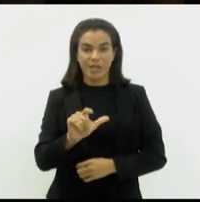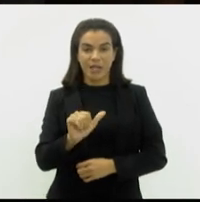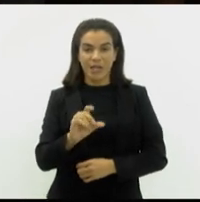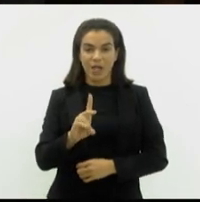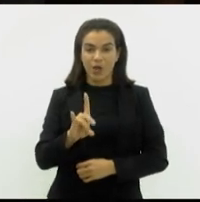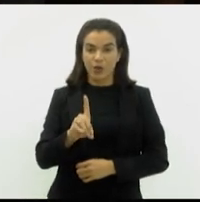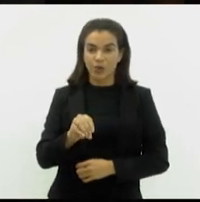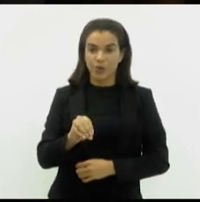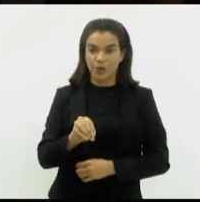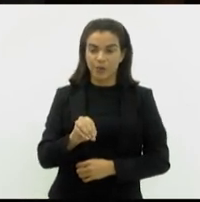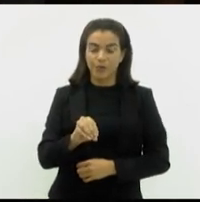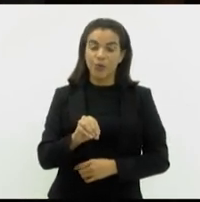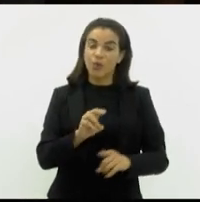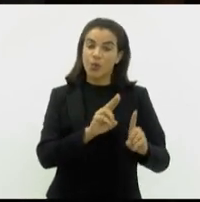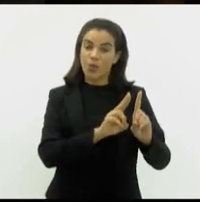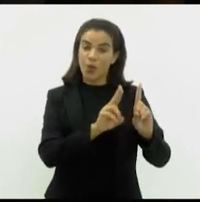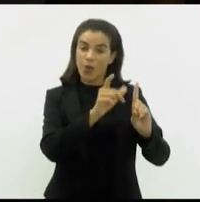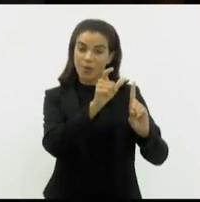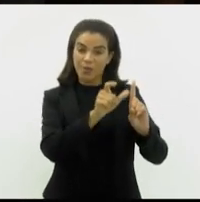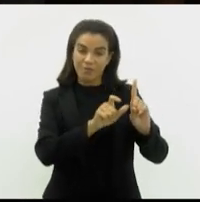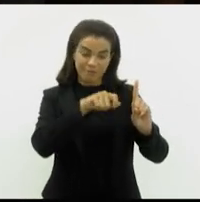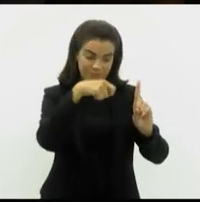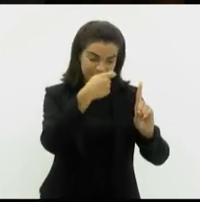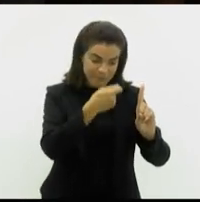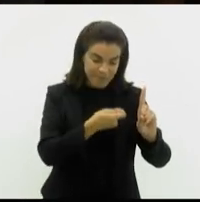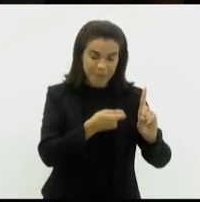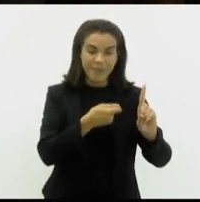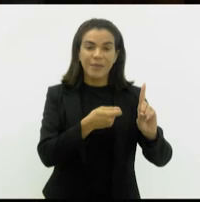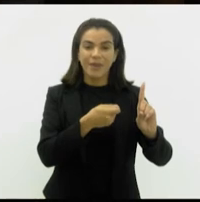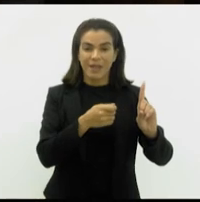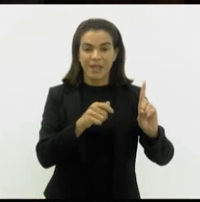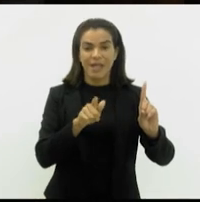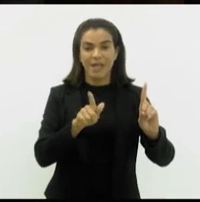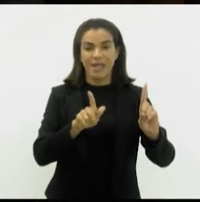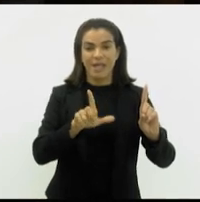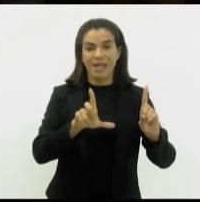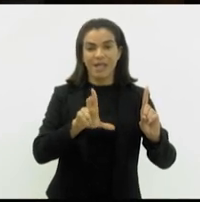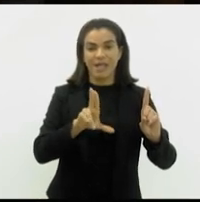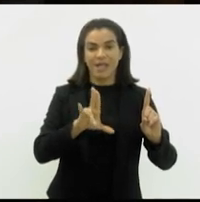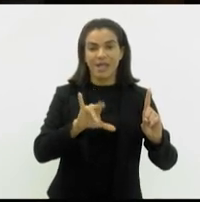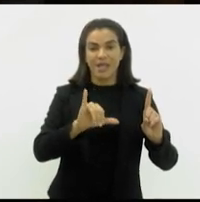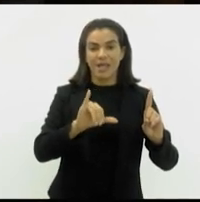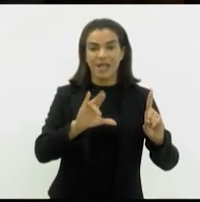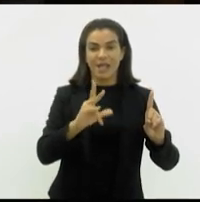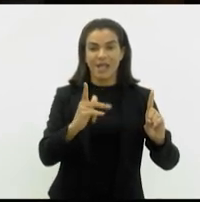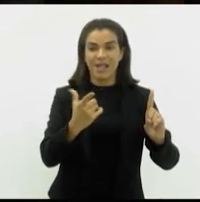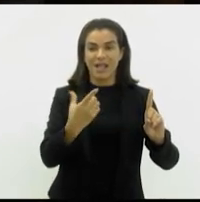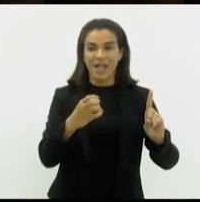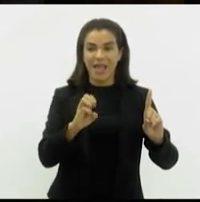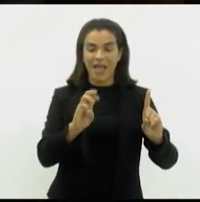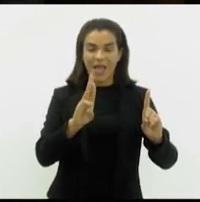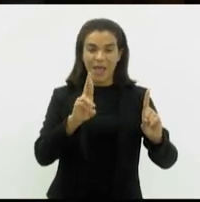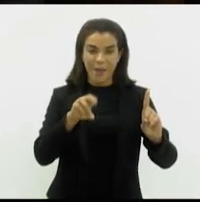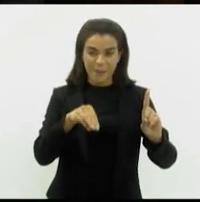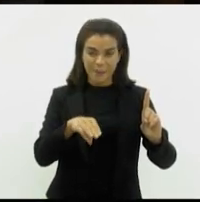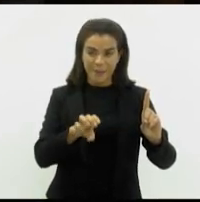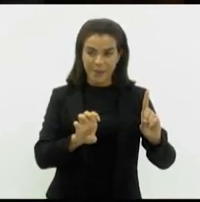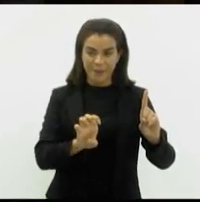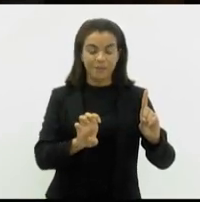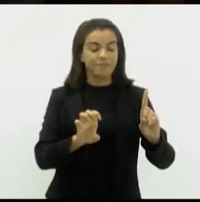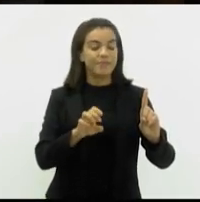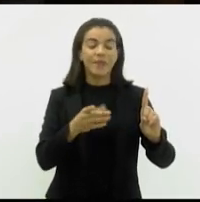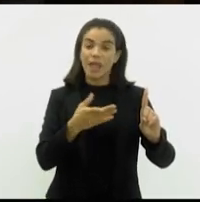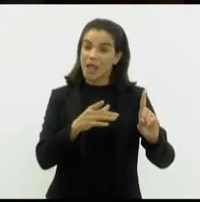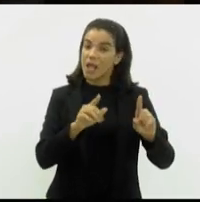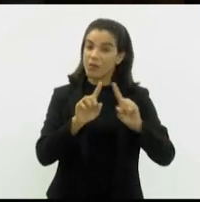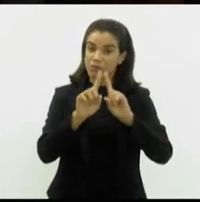Guilherme Silva. Ele que é um pastor, é um servidor público desta casa